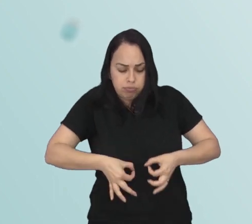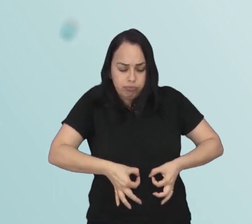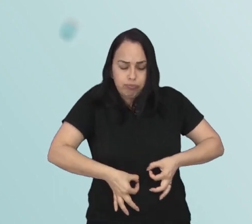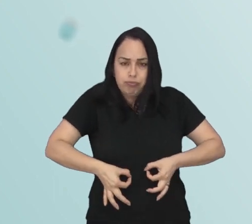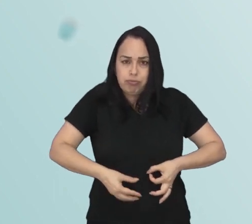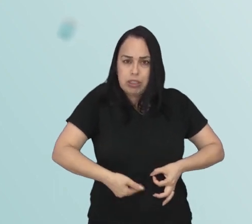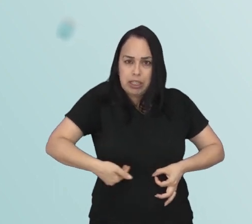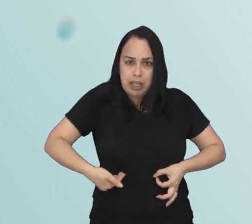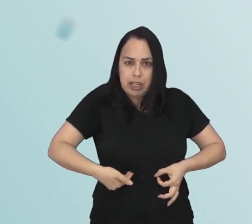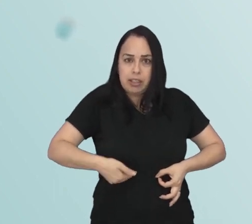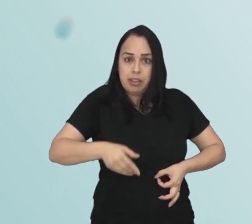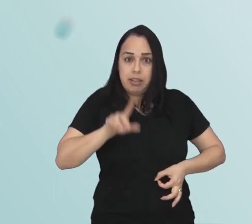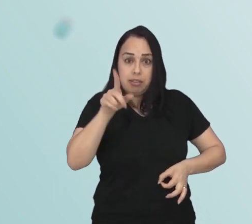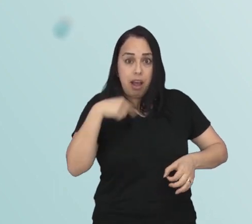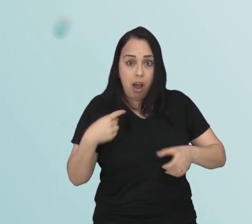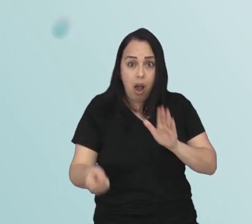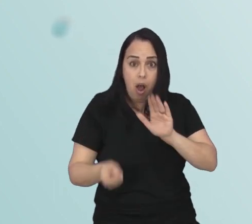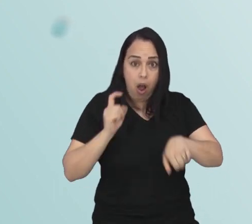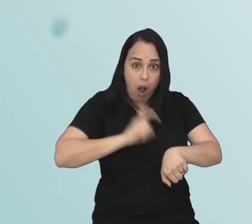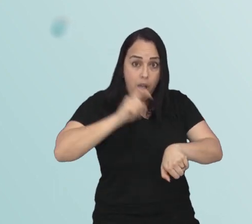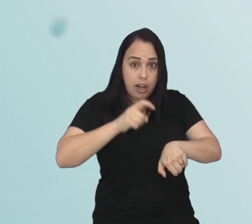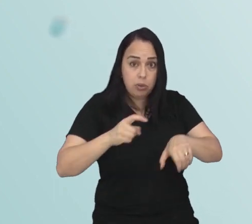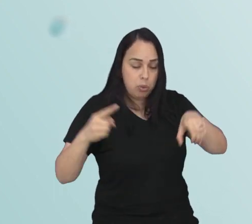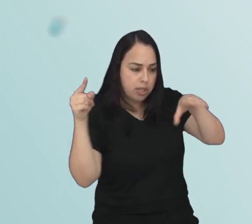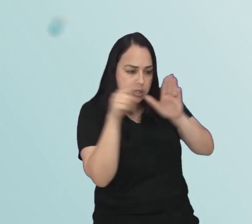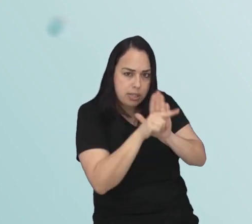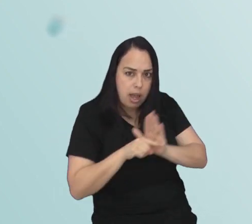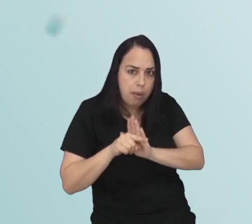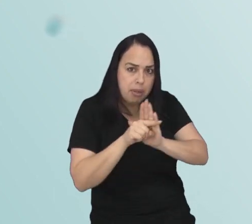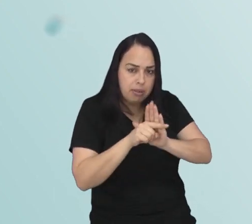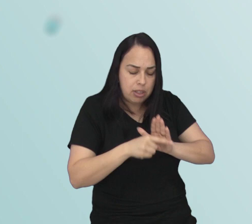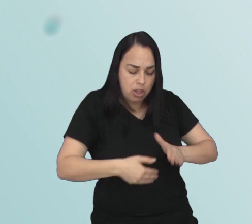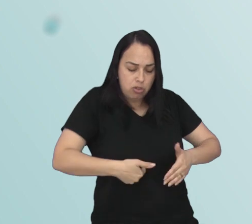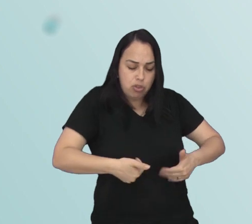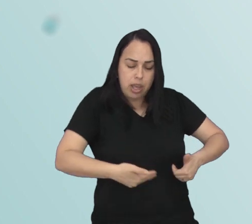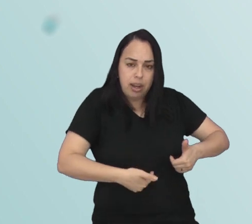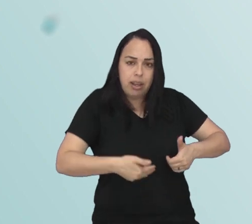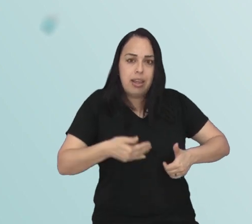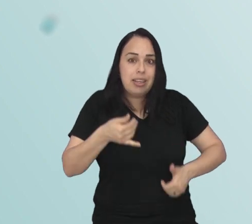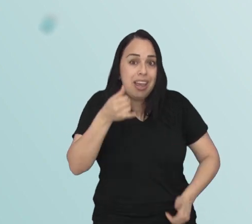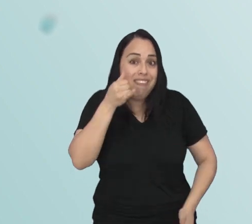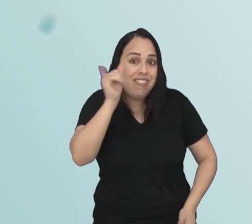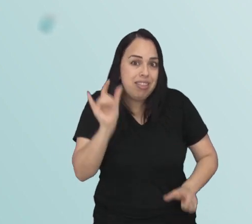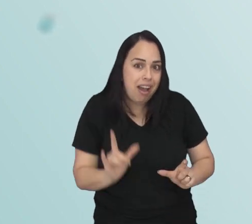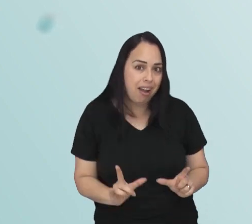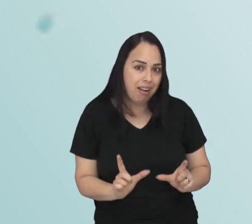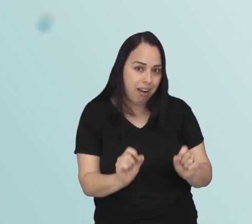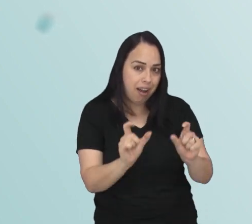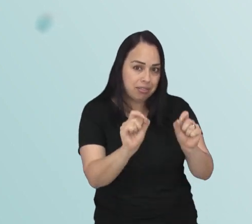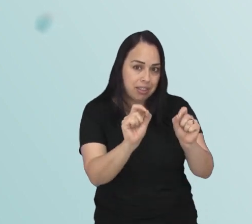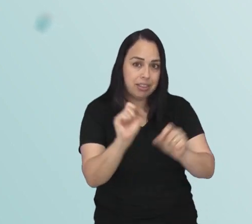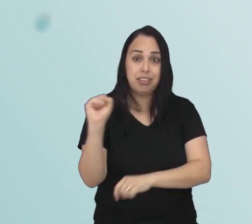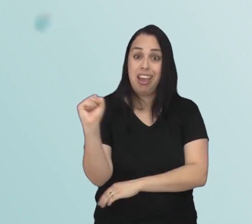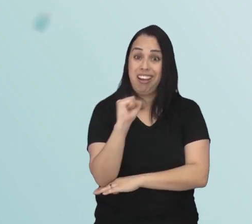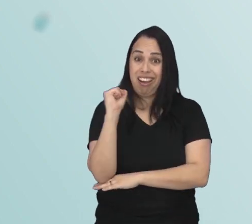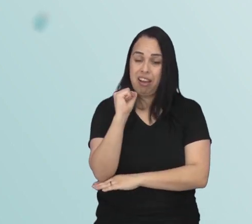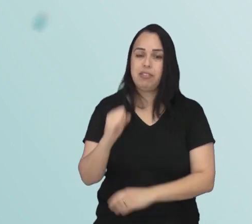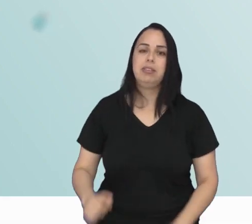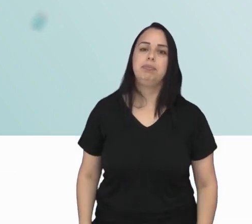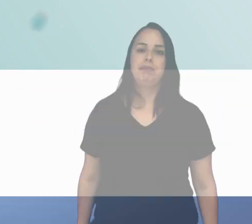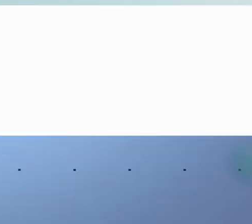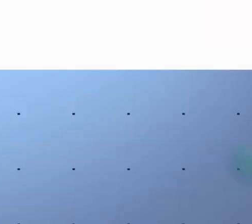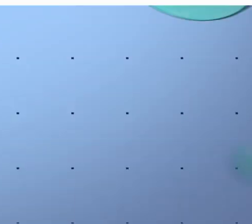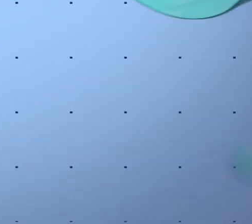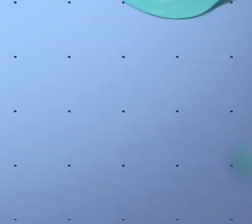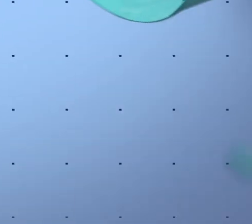a própria colonoscopia já retira esses pólipos e previne você de ter um câncer de intestino, que é uma doença potencialmente grave.